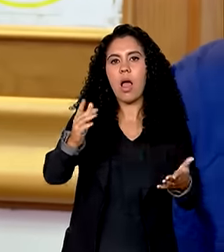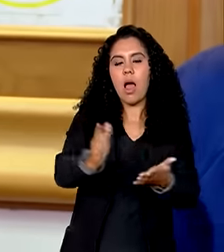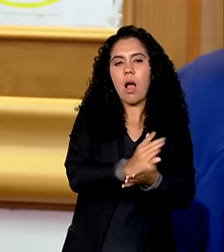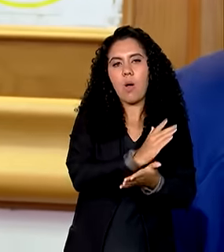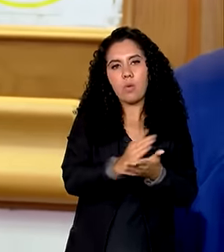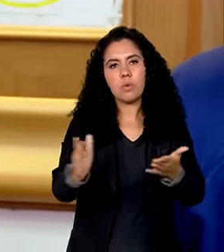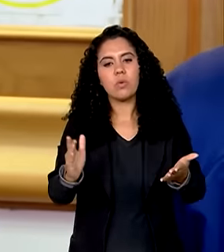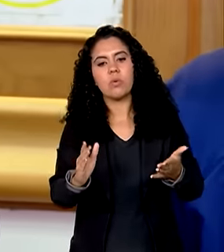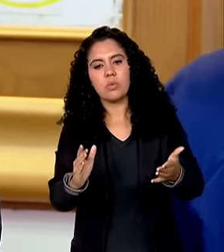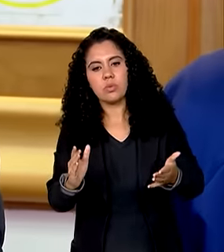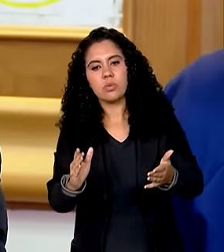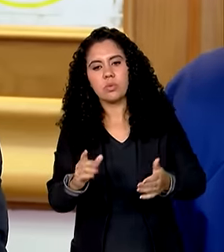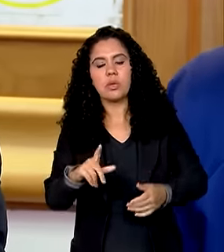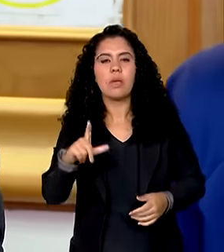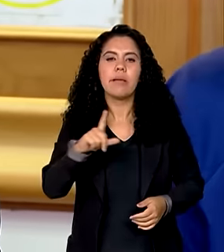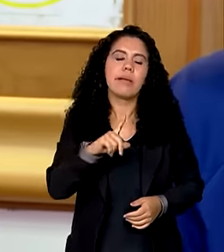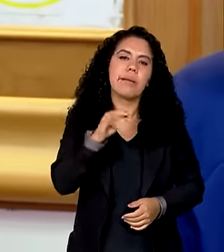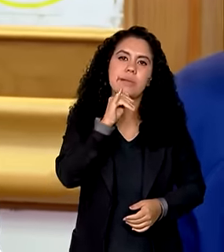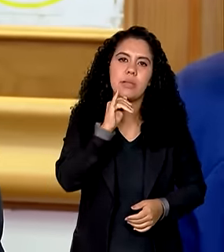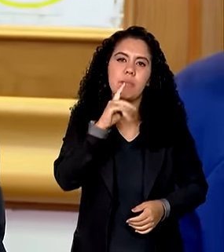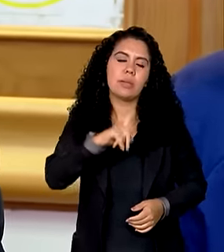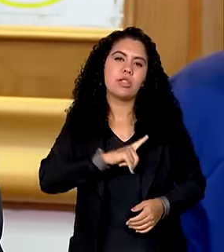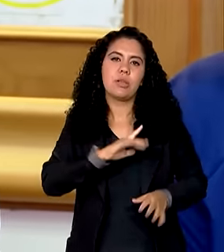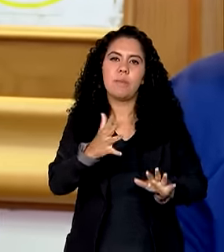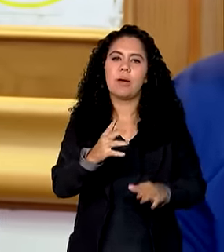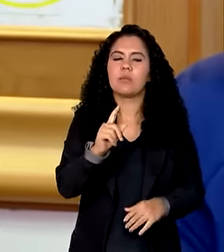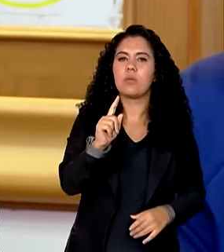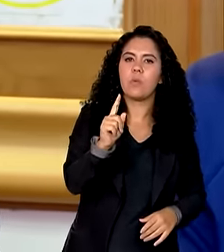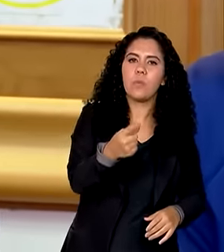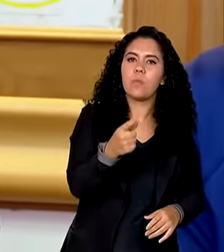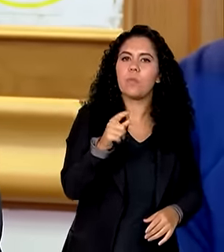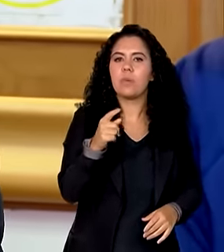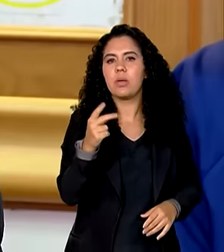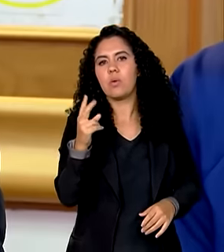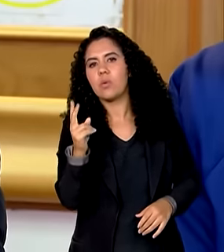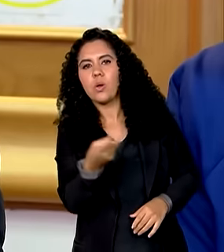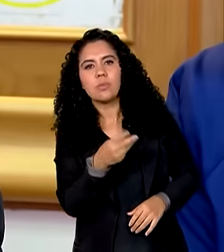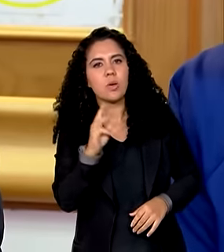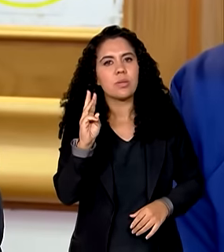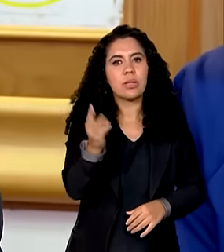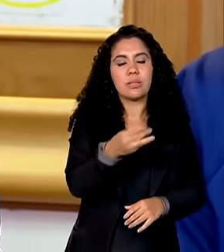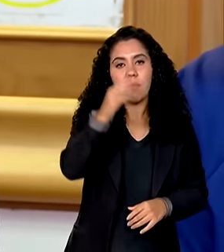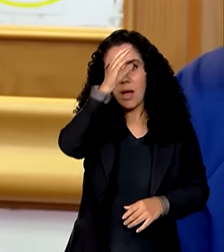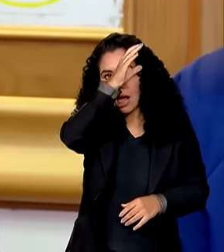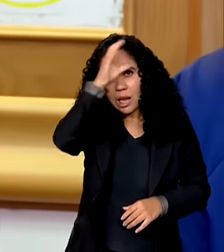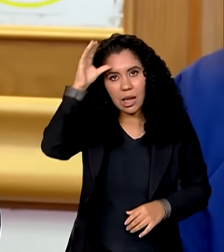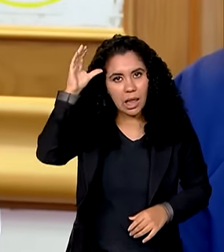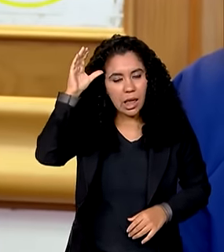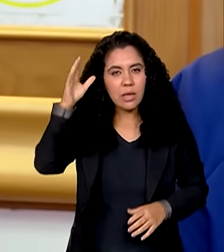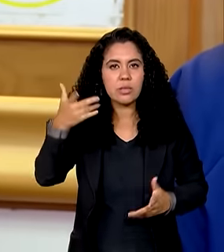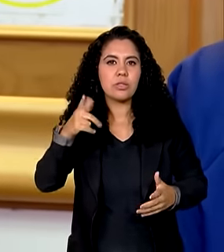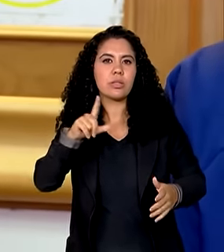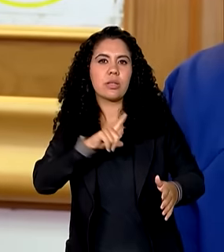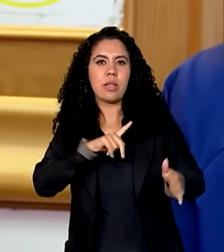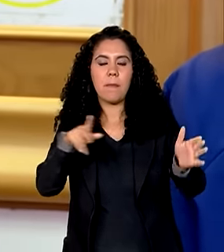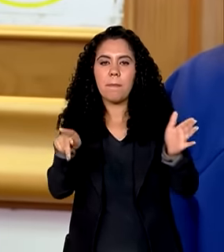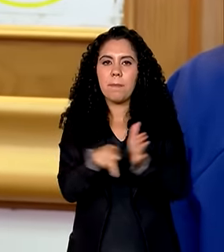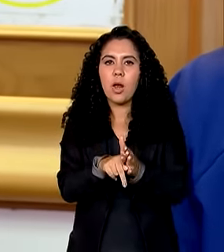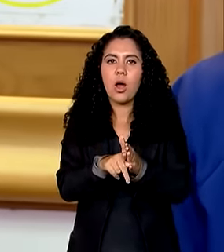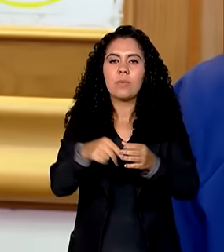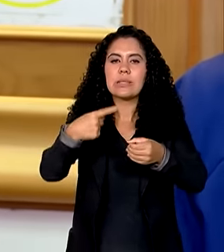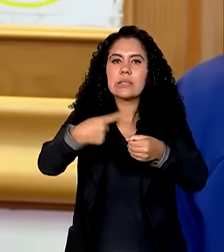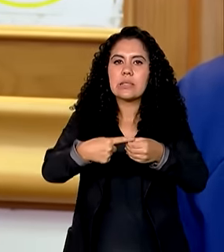pequenos que tinham mil, dois mil três mil clientes mais localizados em alguma cidade grande ou em cidades